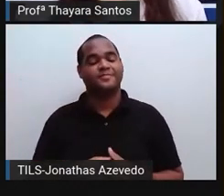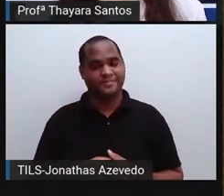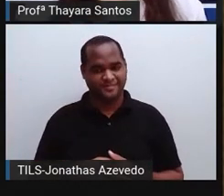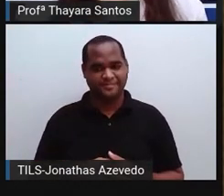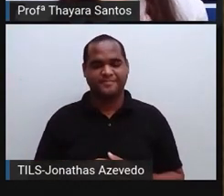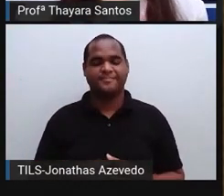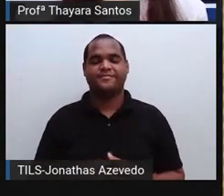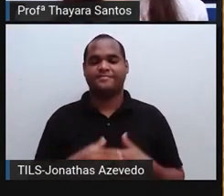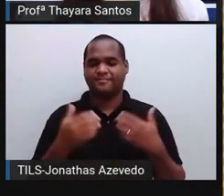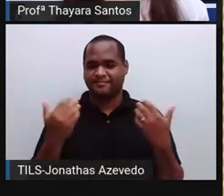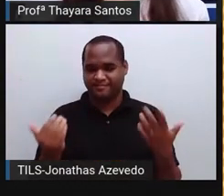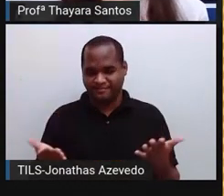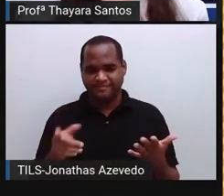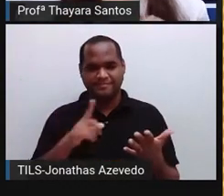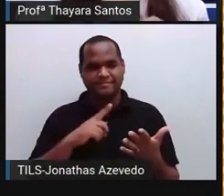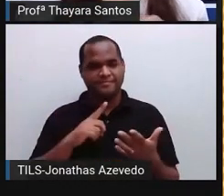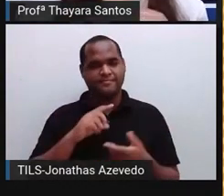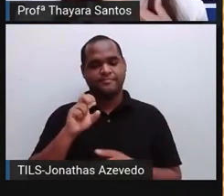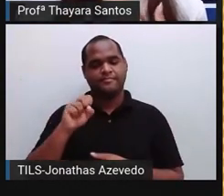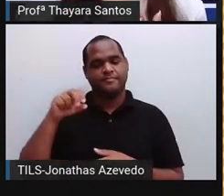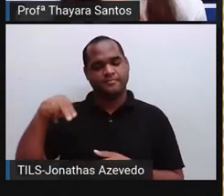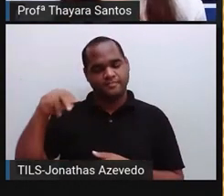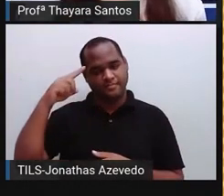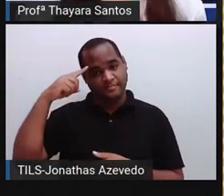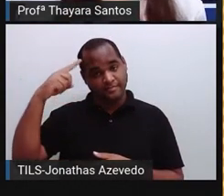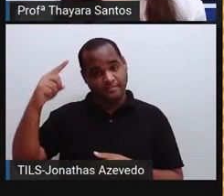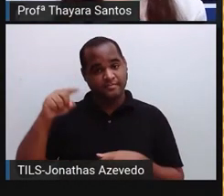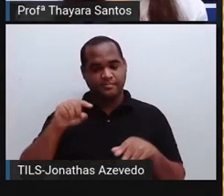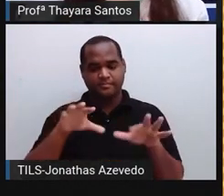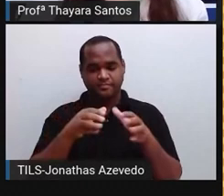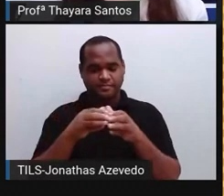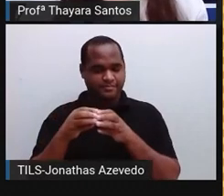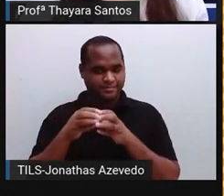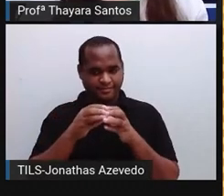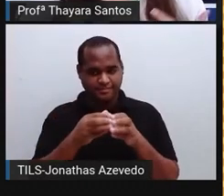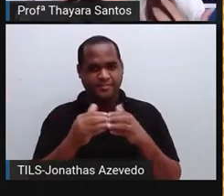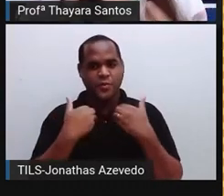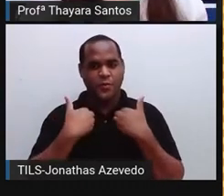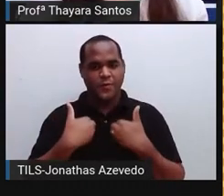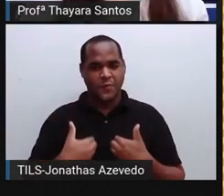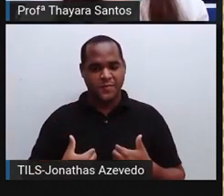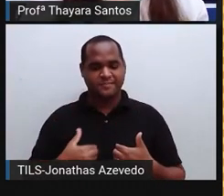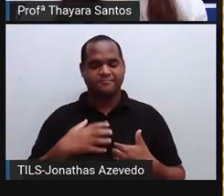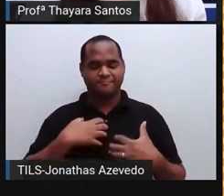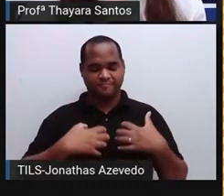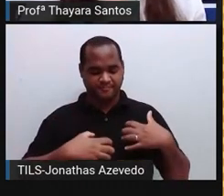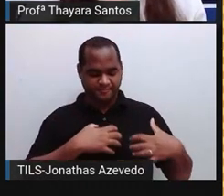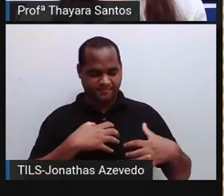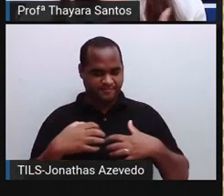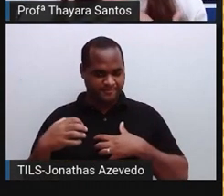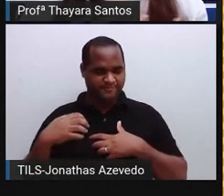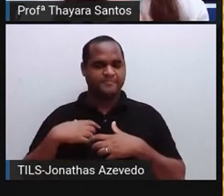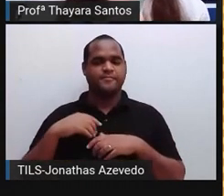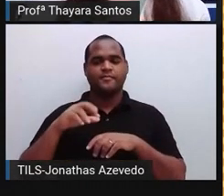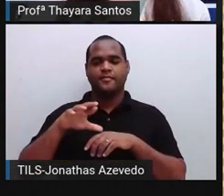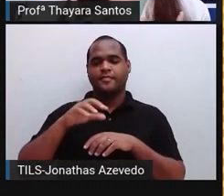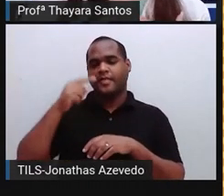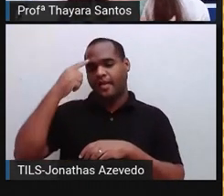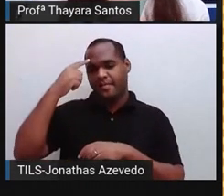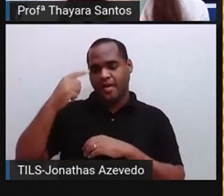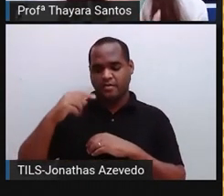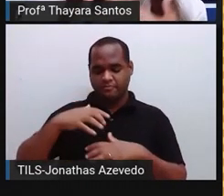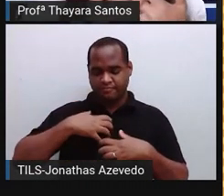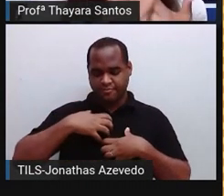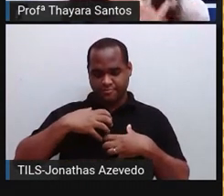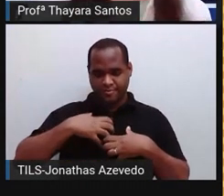Então, o sistema nervoso, ele é formado por um conjunto de órgãos que possuem a função de captar as mensagens